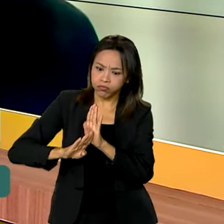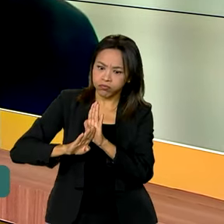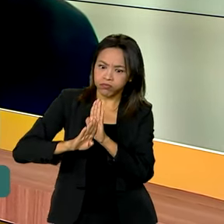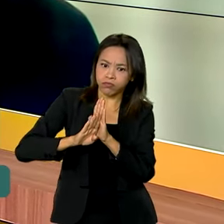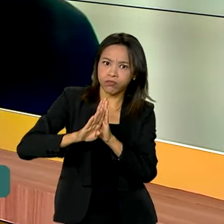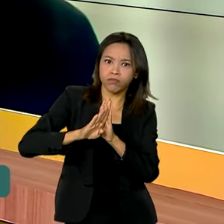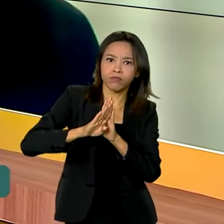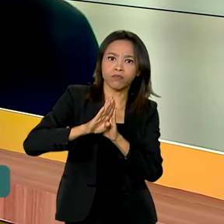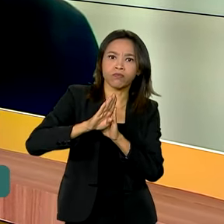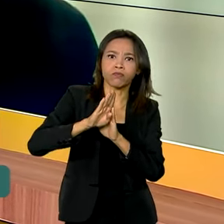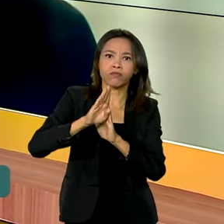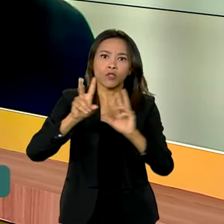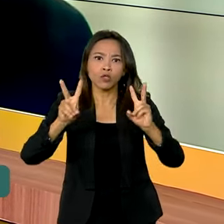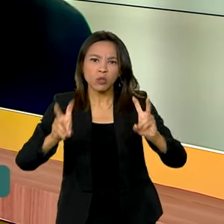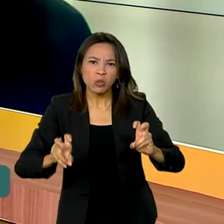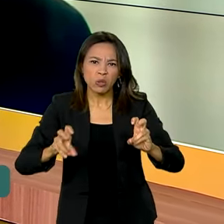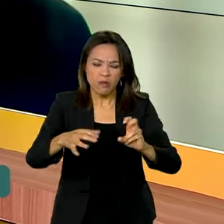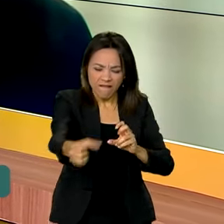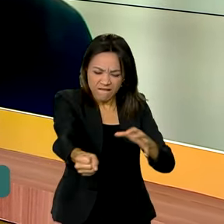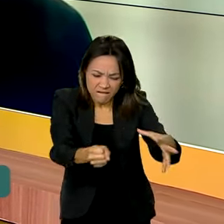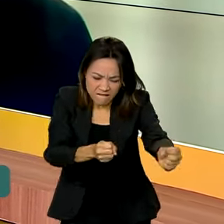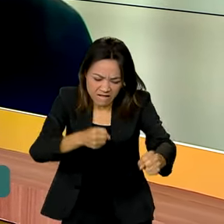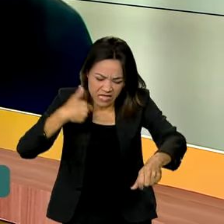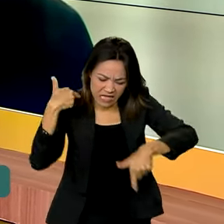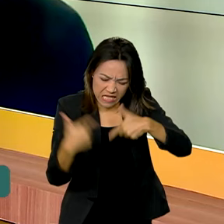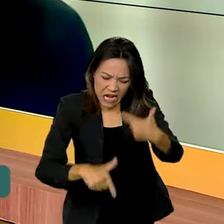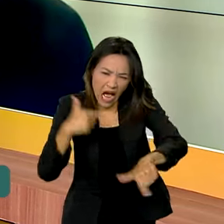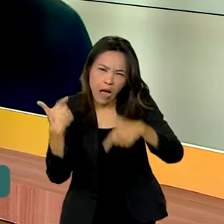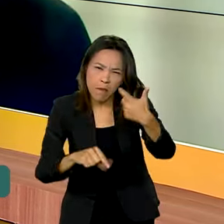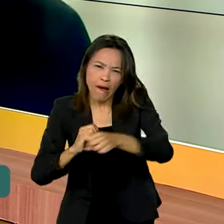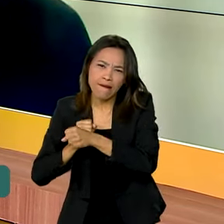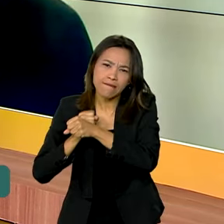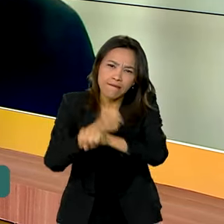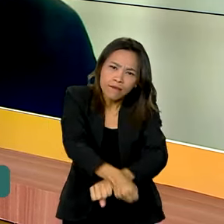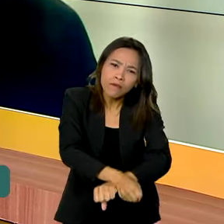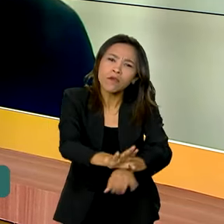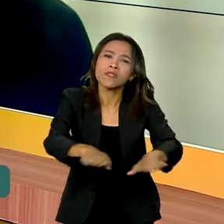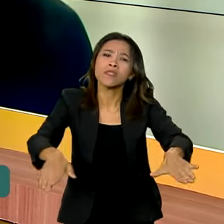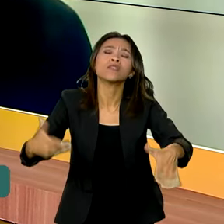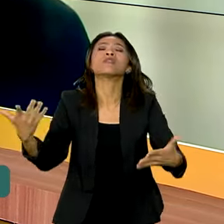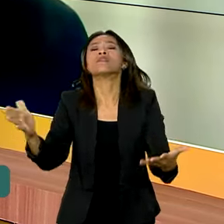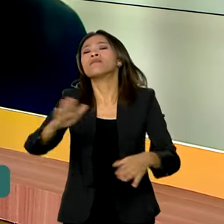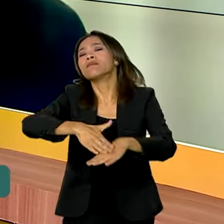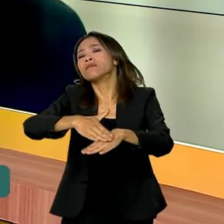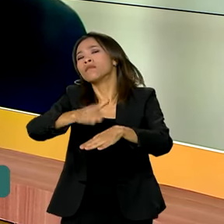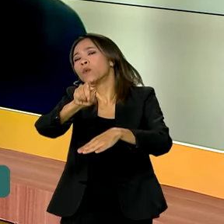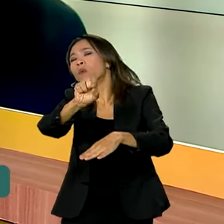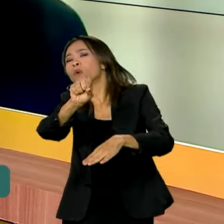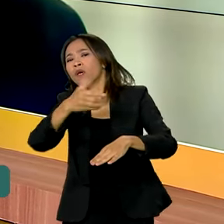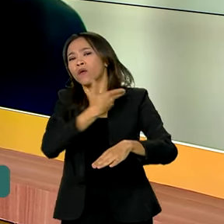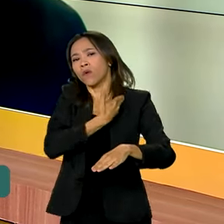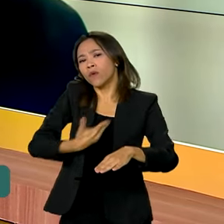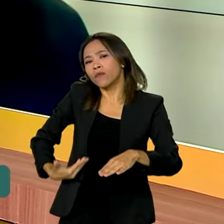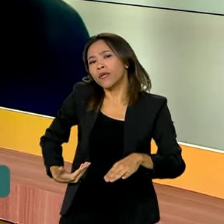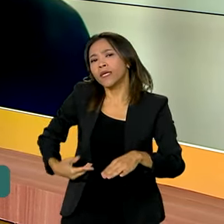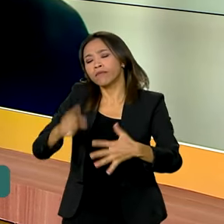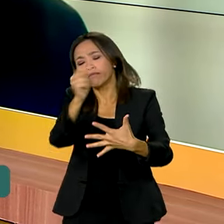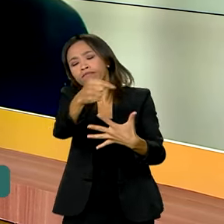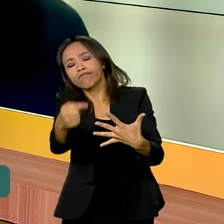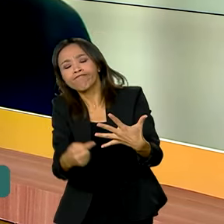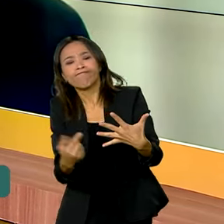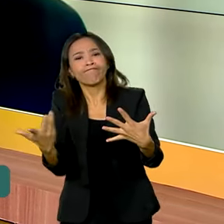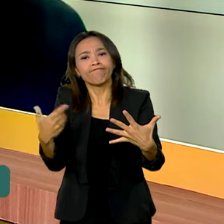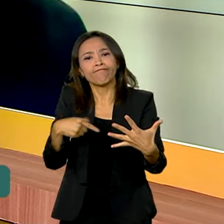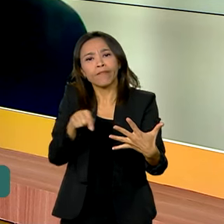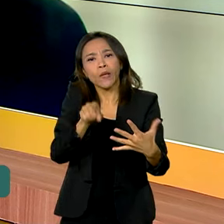no trabalho infantil aqui no país. O que o governo está fazendo atualmente? Quais são as ações que o governo está fazendo